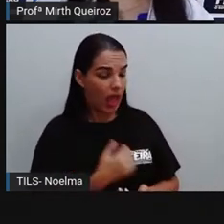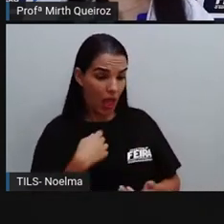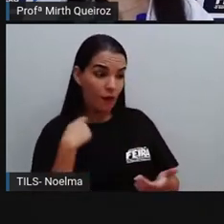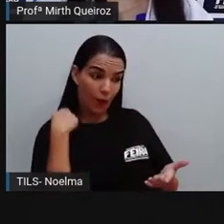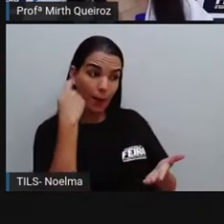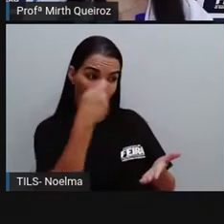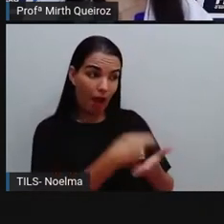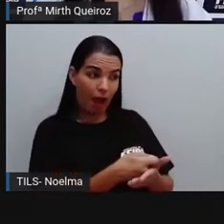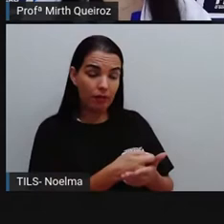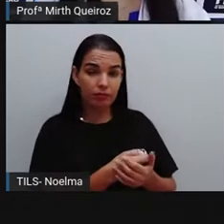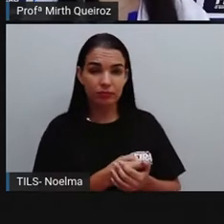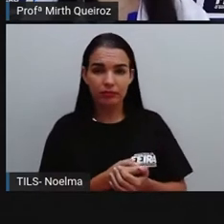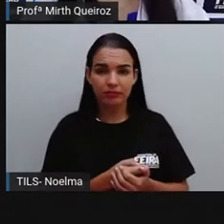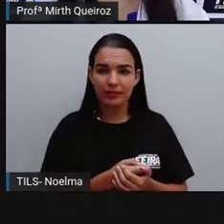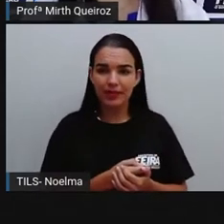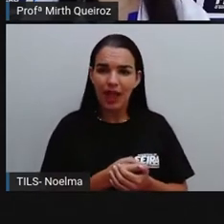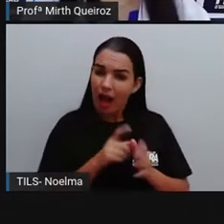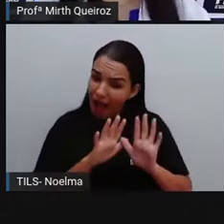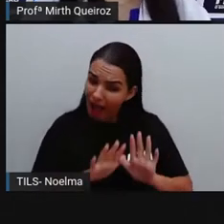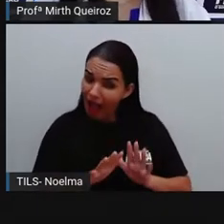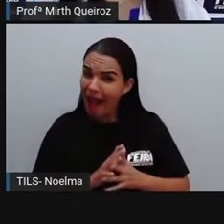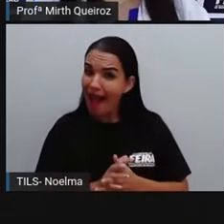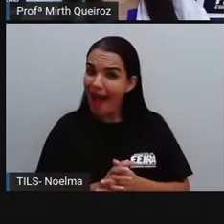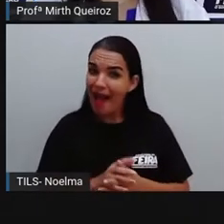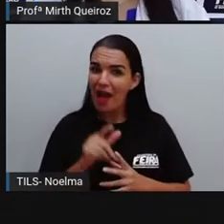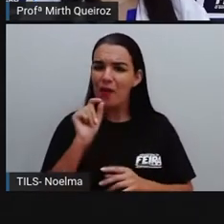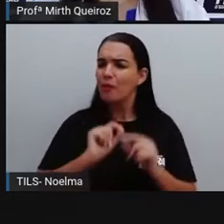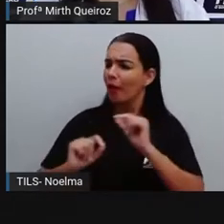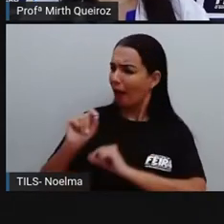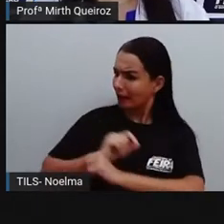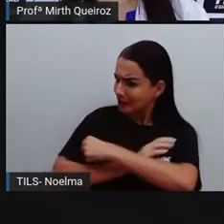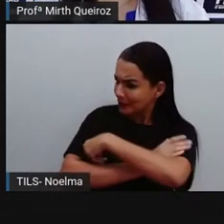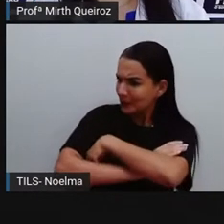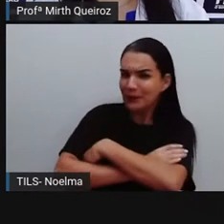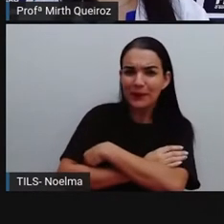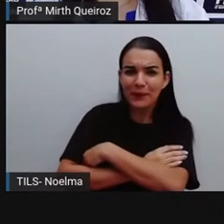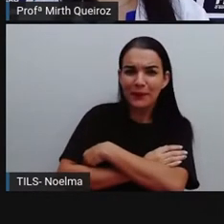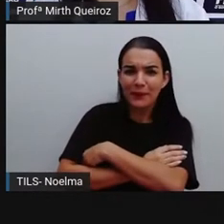pagar. Olha só! O que é isso?